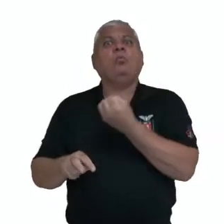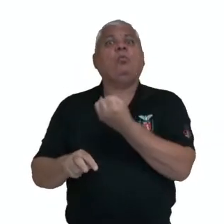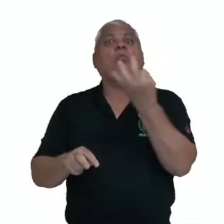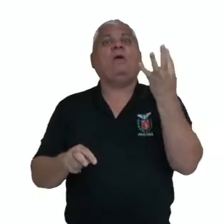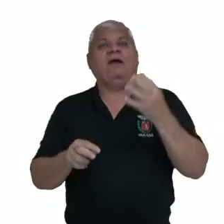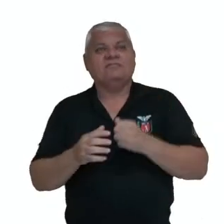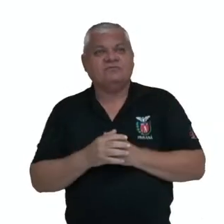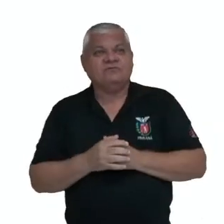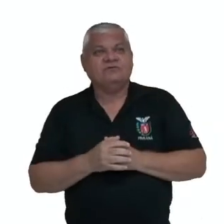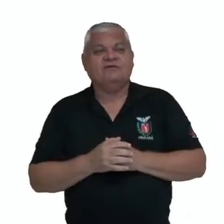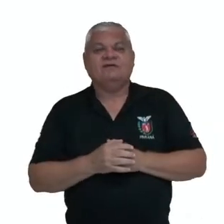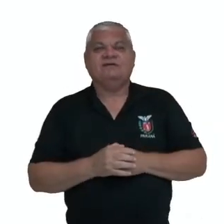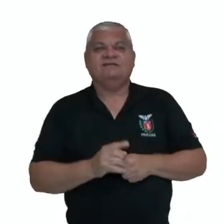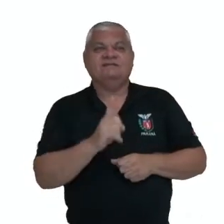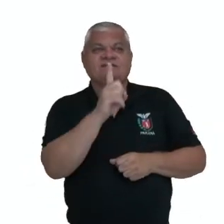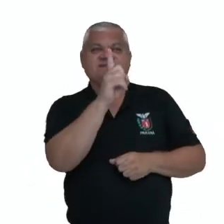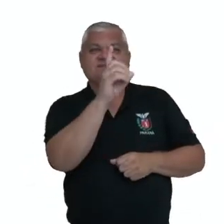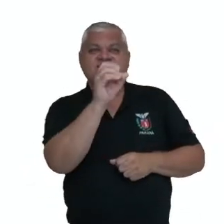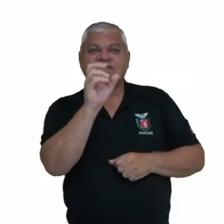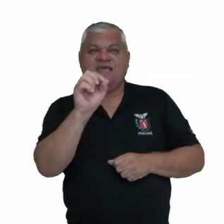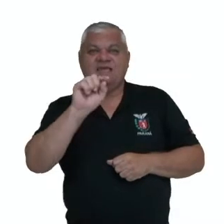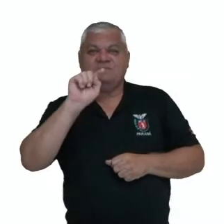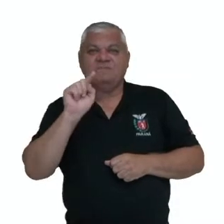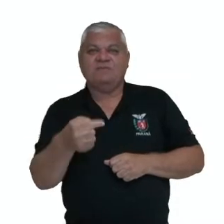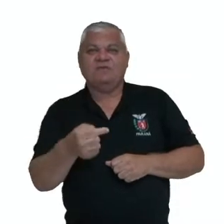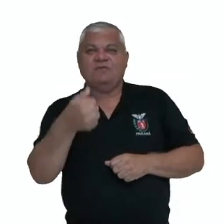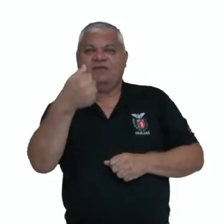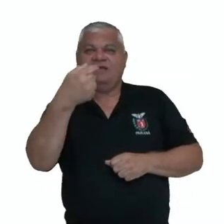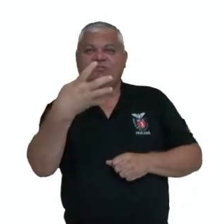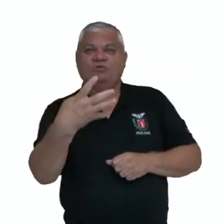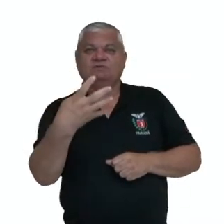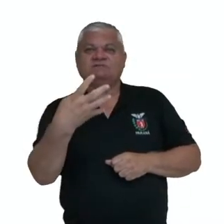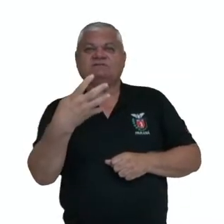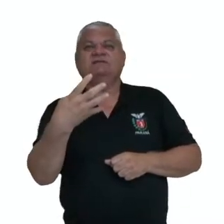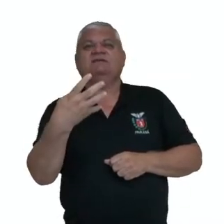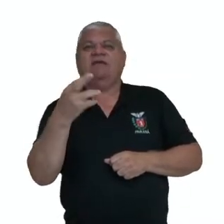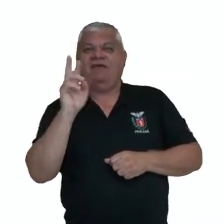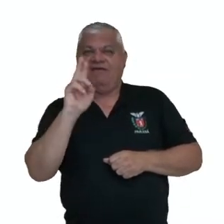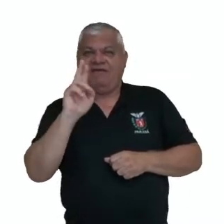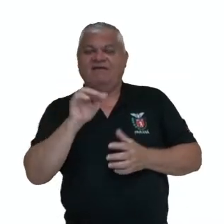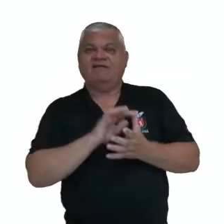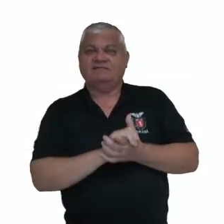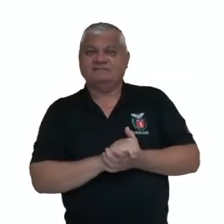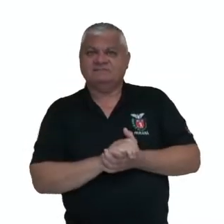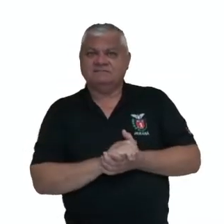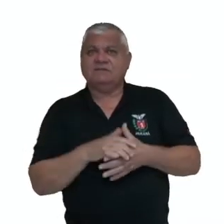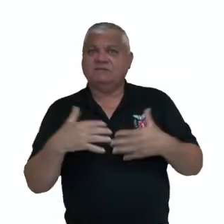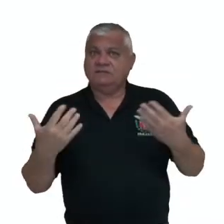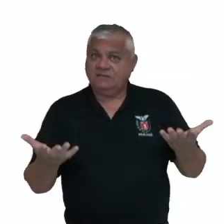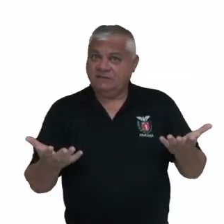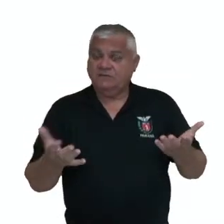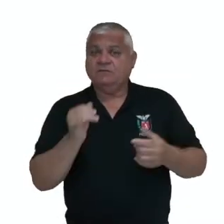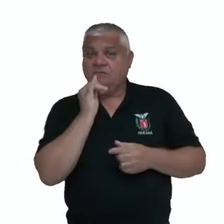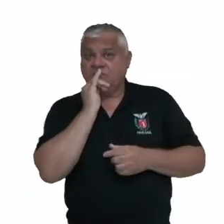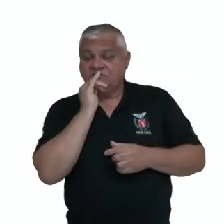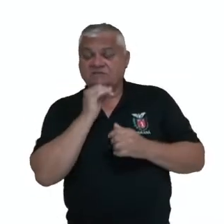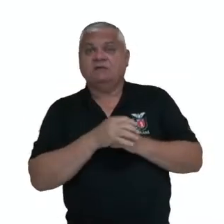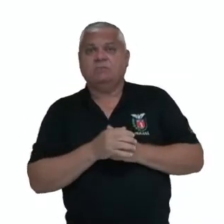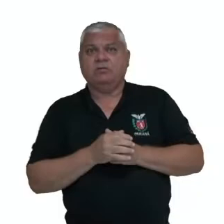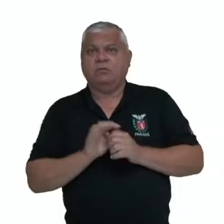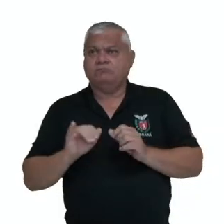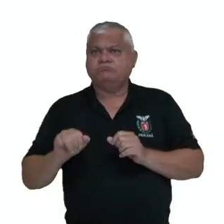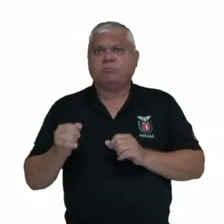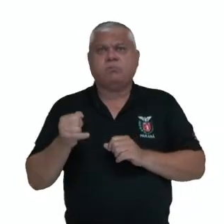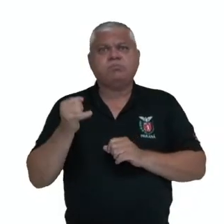montante de 100 mil reais e 14 reais. Ou seja, houve uma